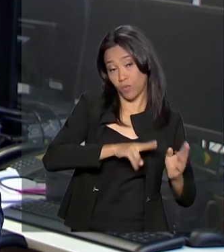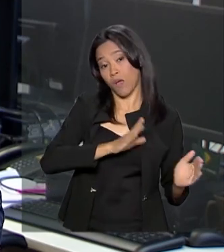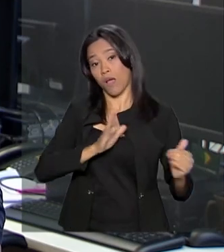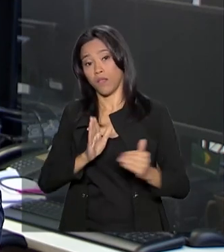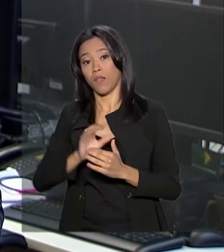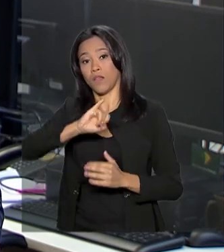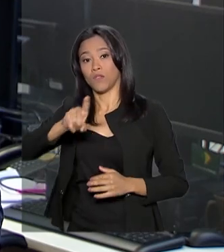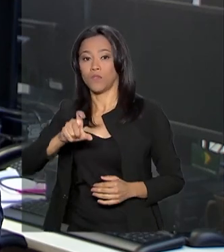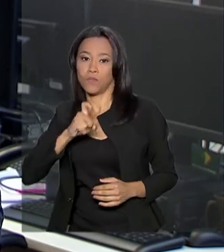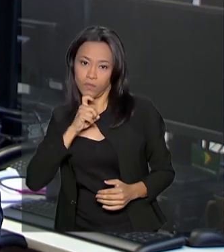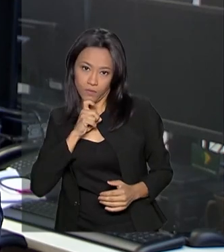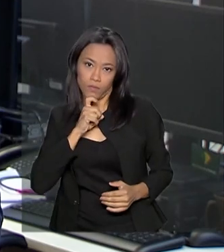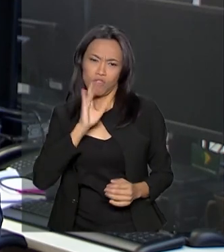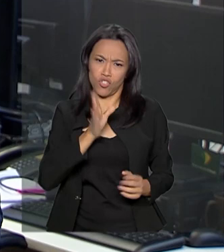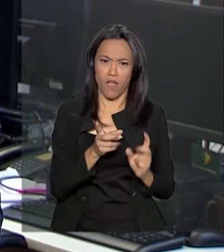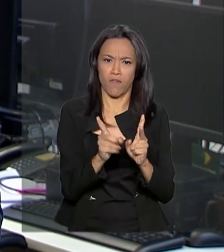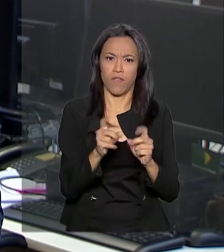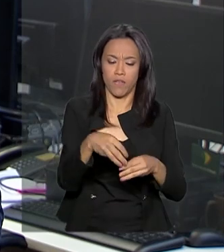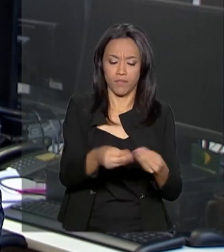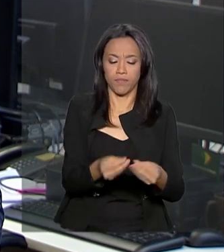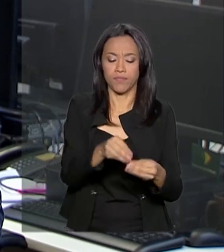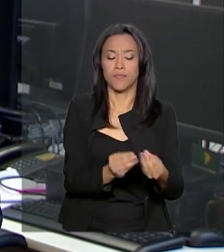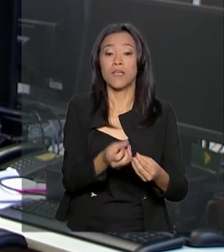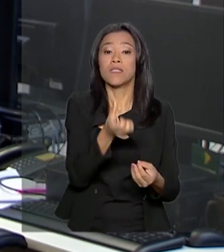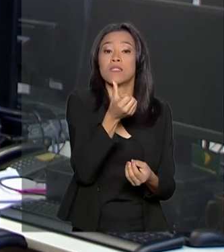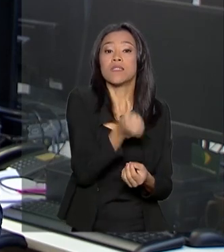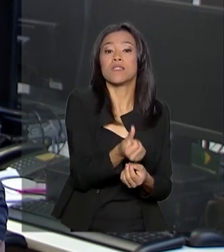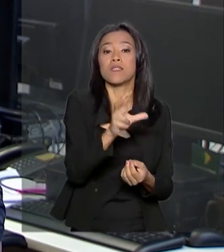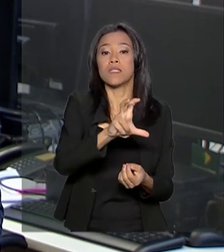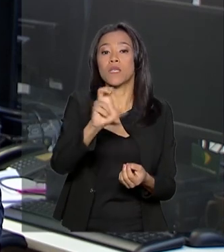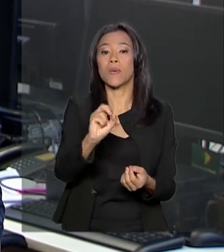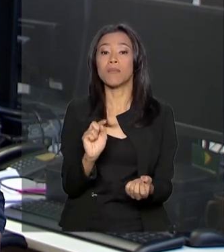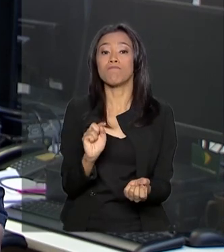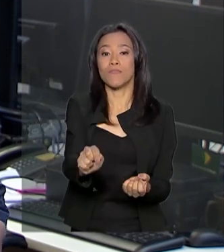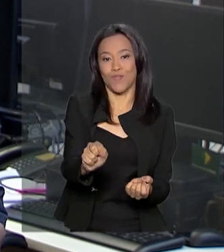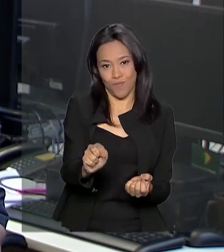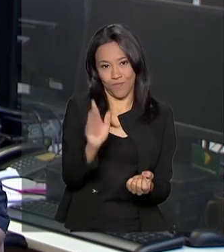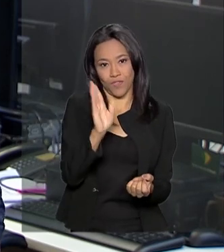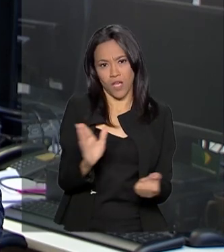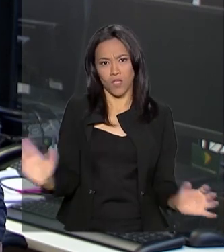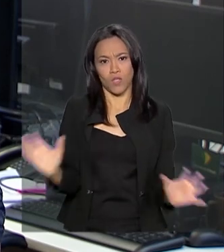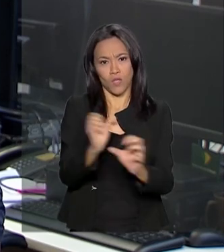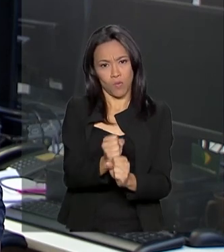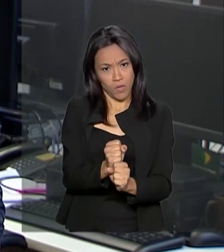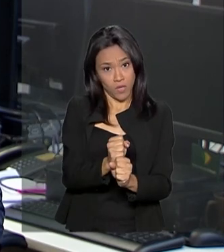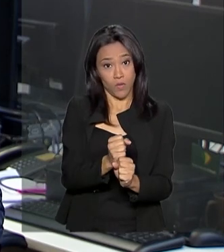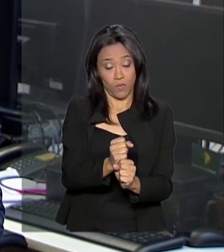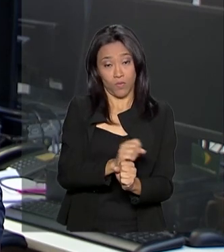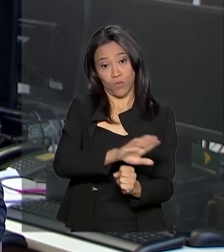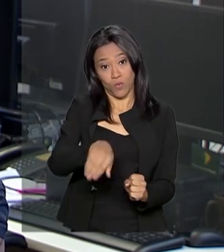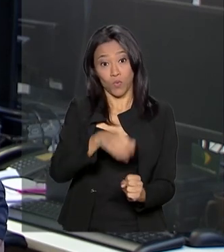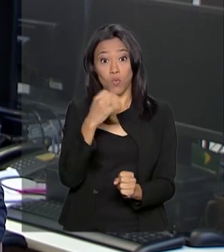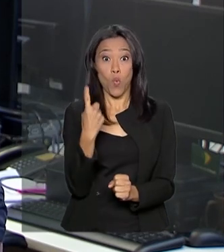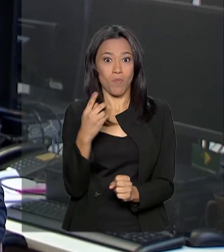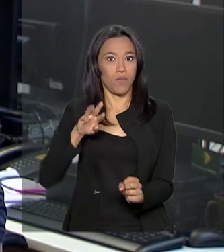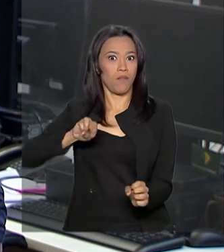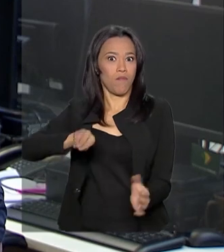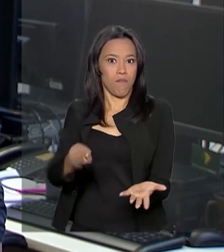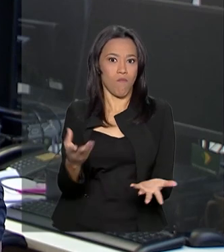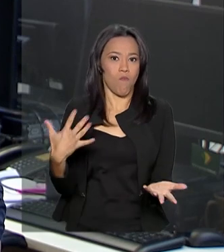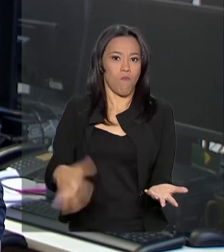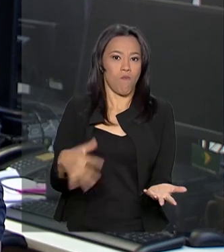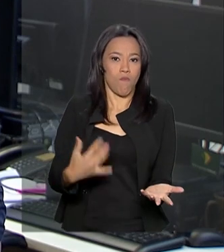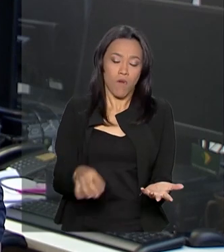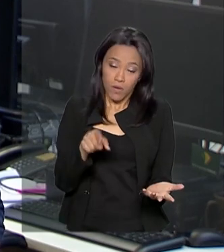Até agora, foram vendidos mais de 650 mil ingressos, do total de mais de um milhão à venda. No ranking